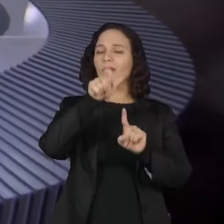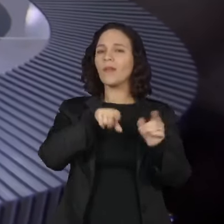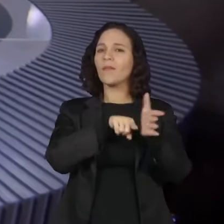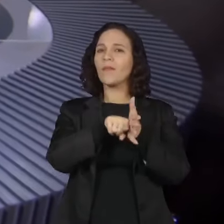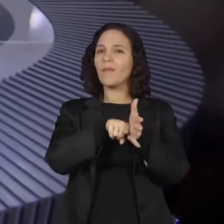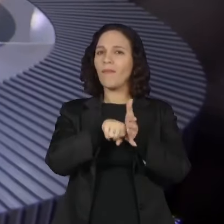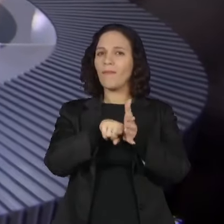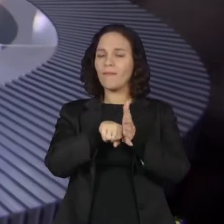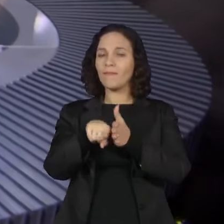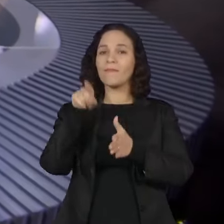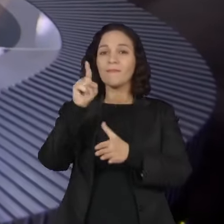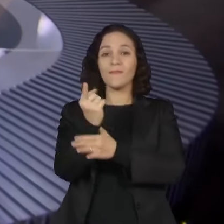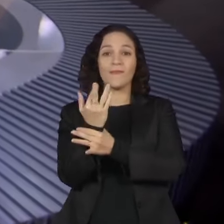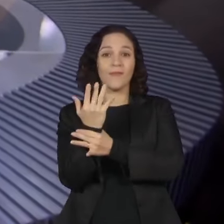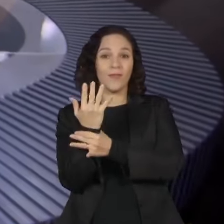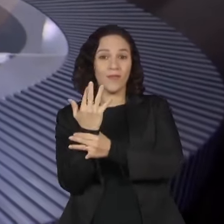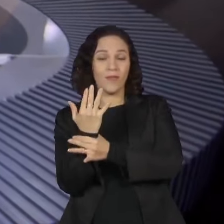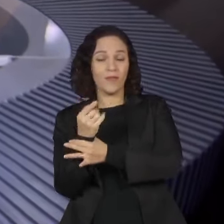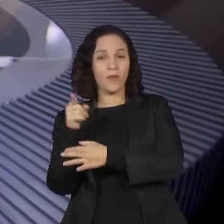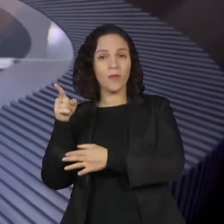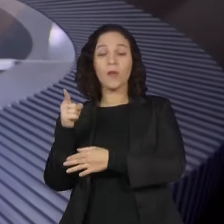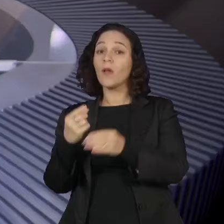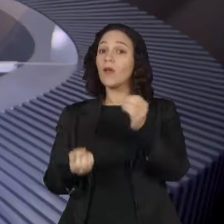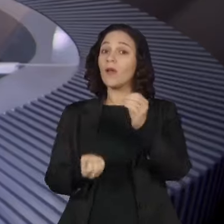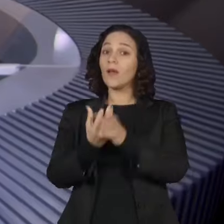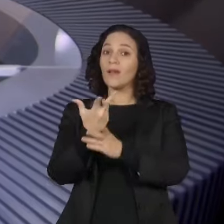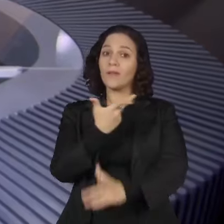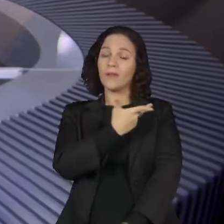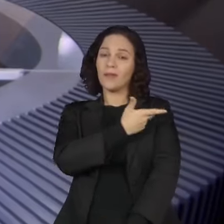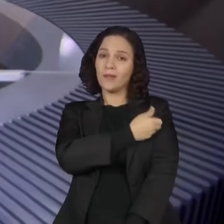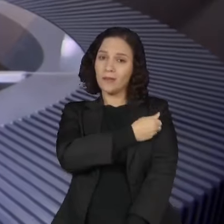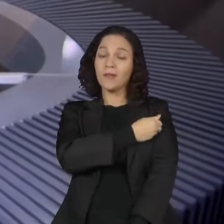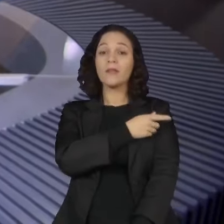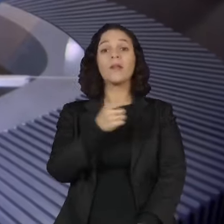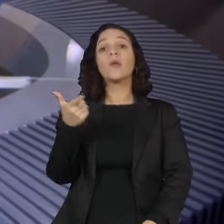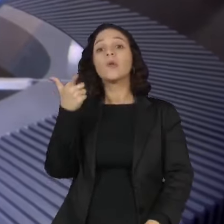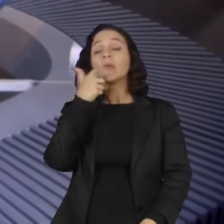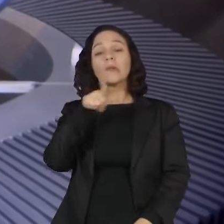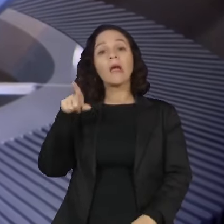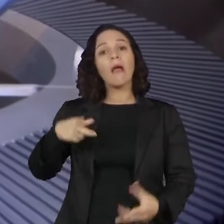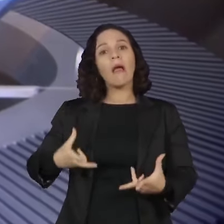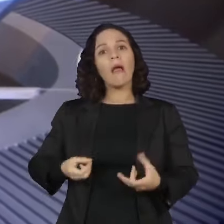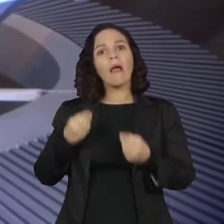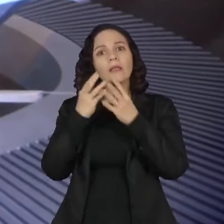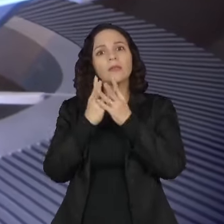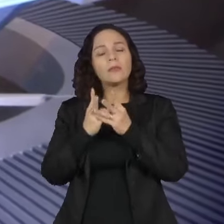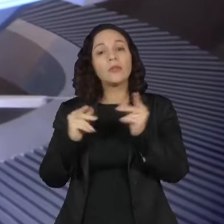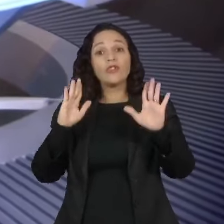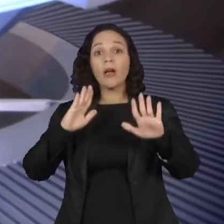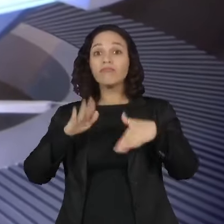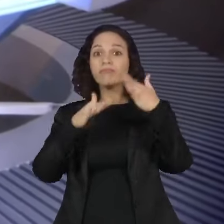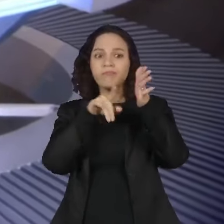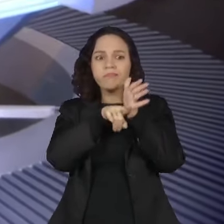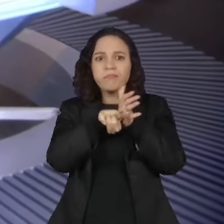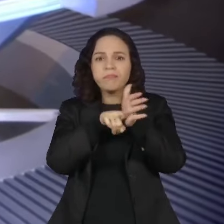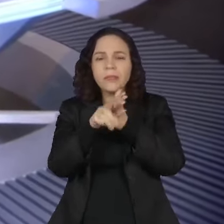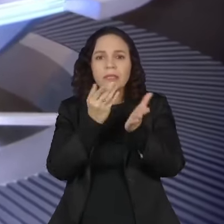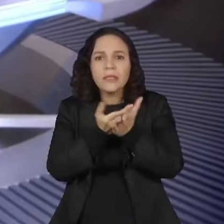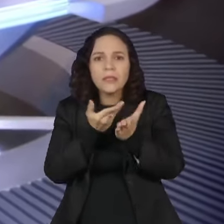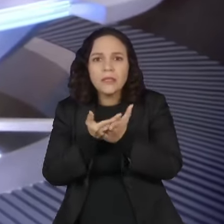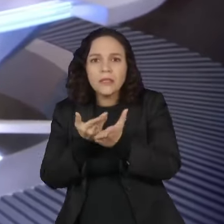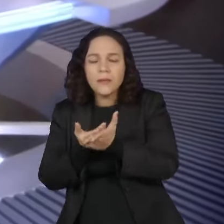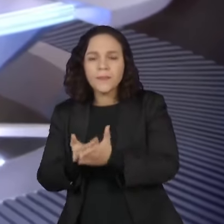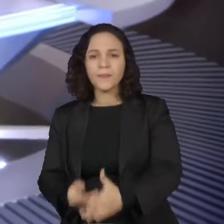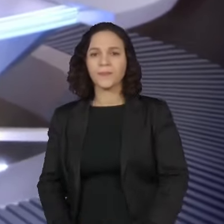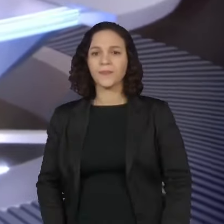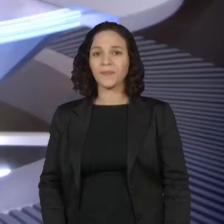Universidade Federal do Rio Grande do Sul desenvolveu uma vacina contra o câncer de próstata que já está em fase avançada de estudos por aqui.